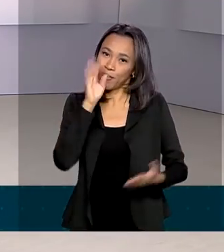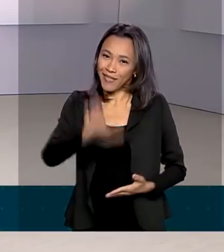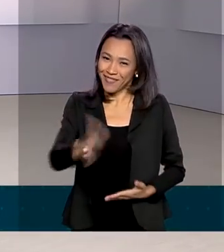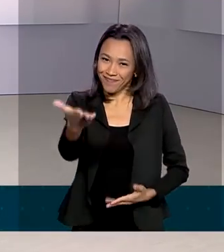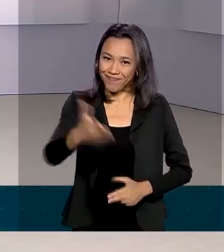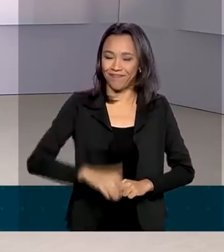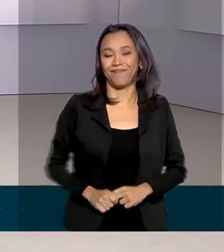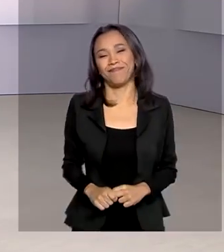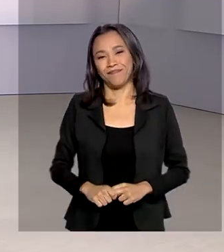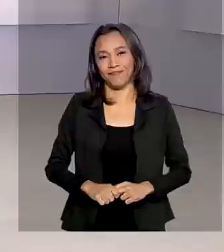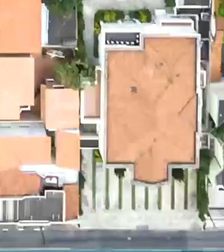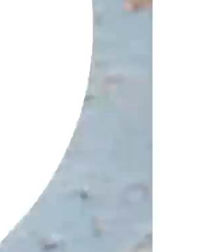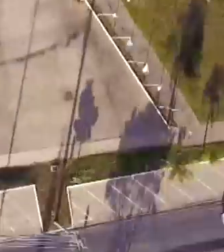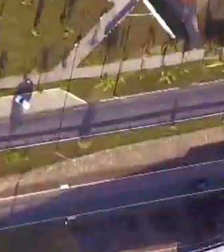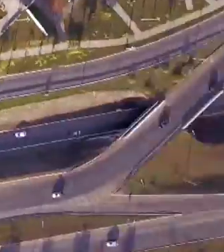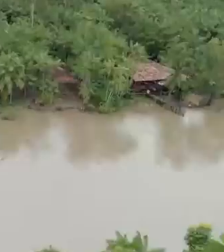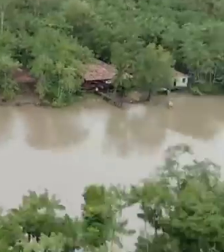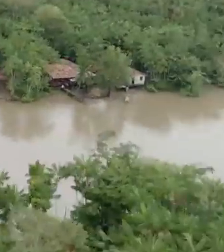tarde para você.